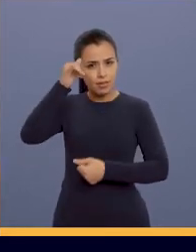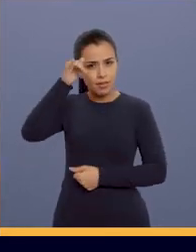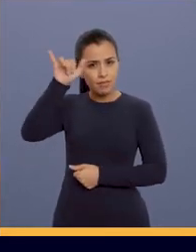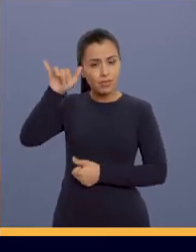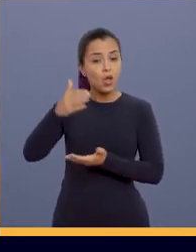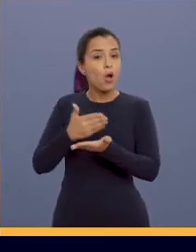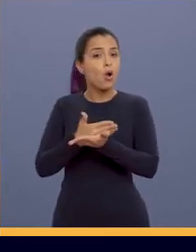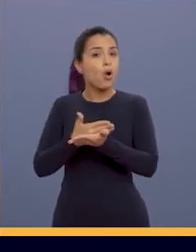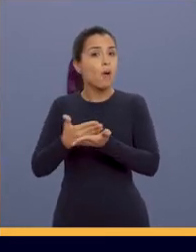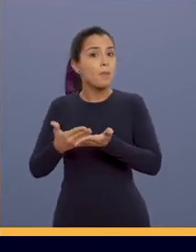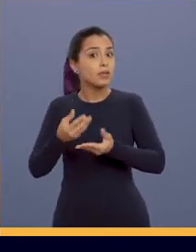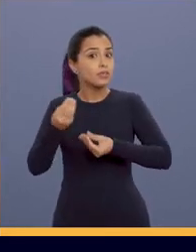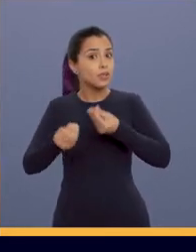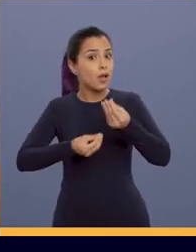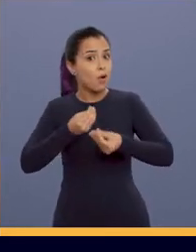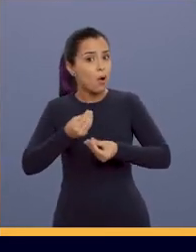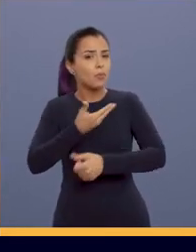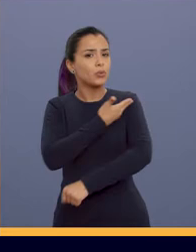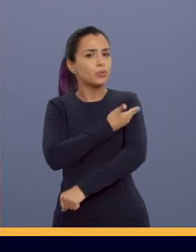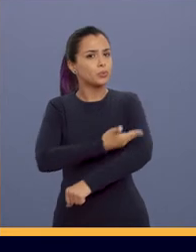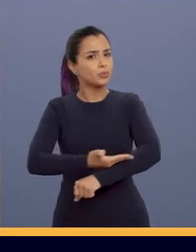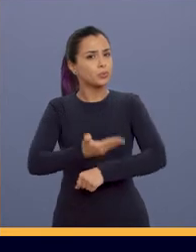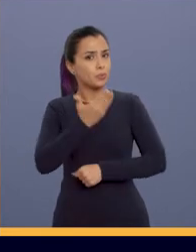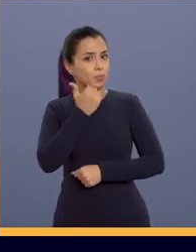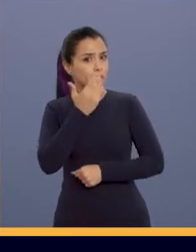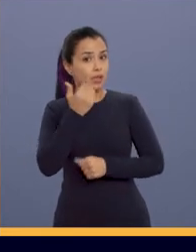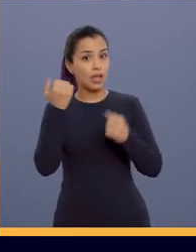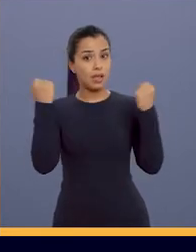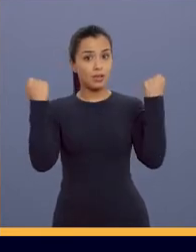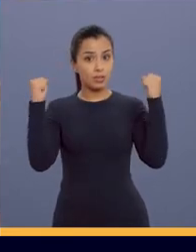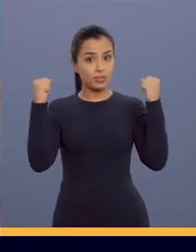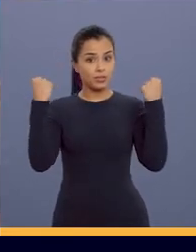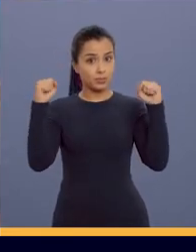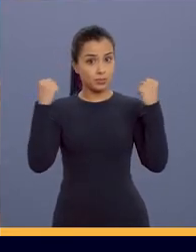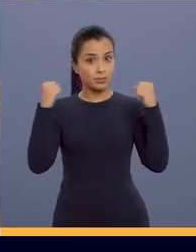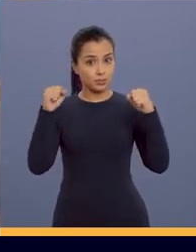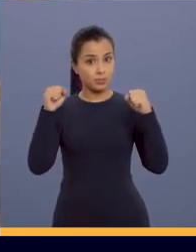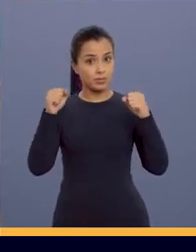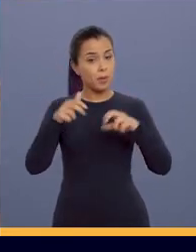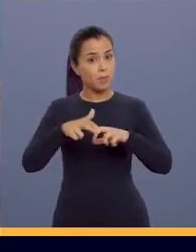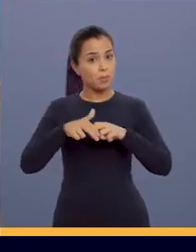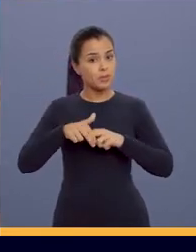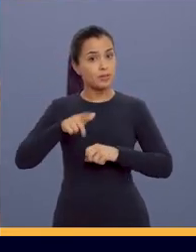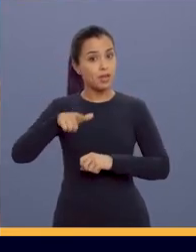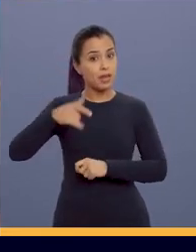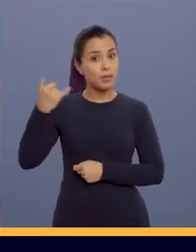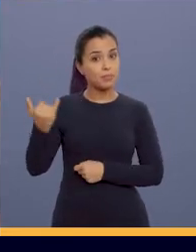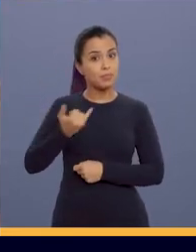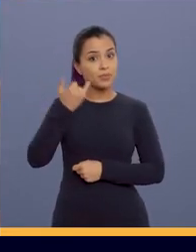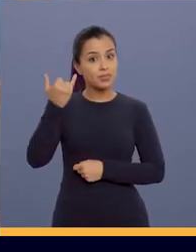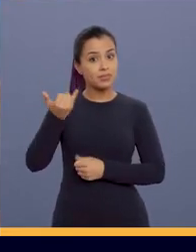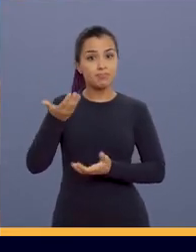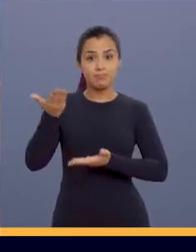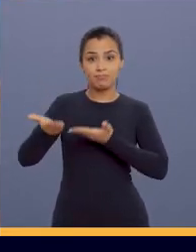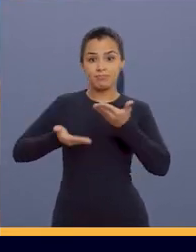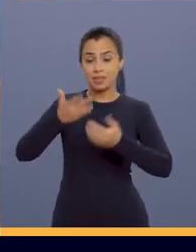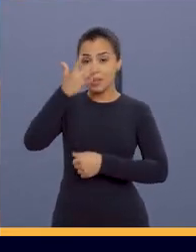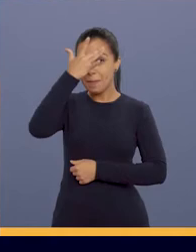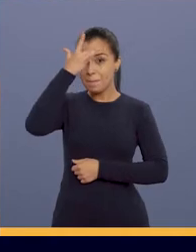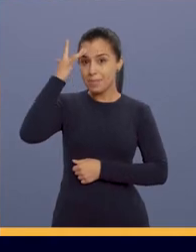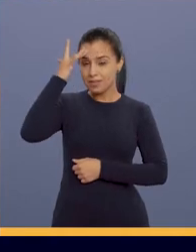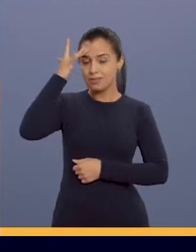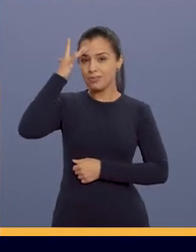mudança de hábitos alimentares, com exercícios físicos regulares. Por isso é importante o trabalho feito pelos agentes